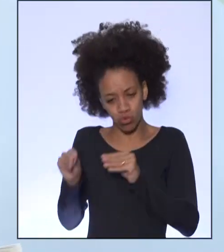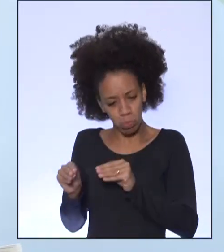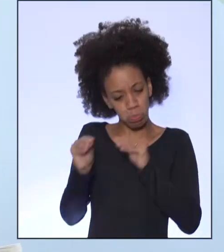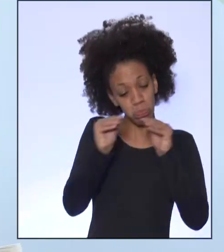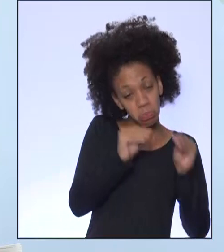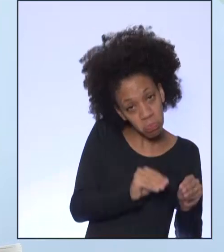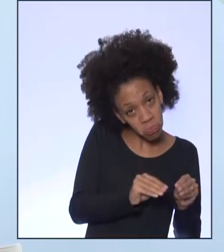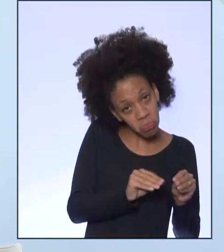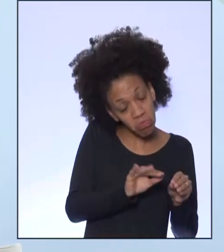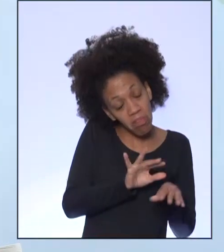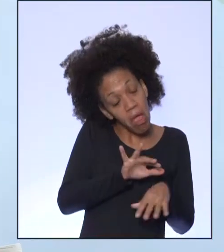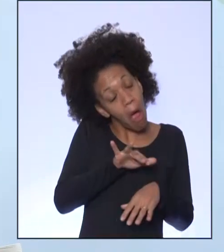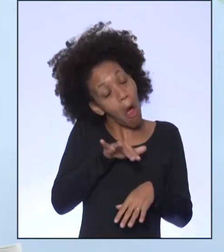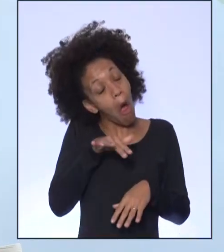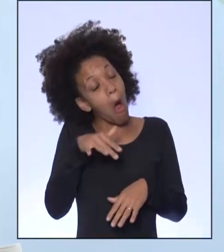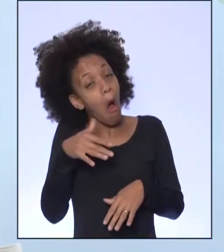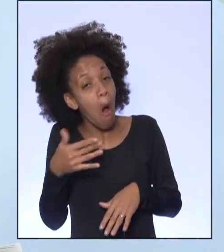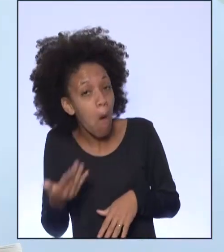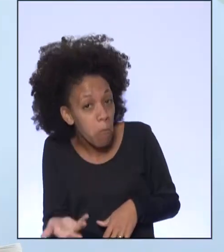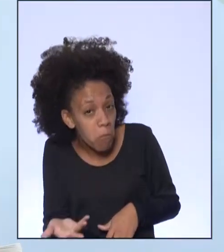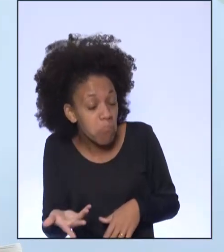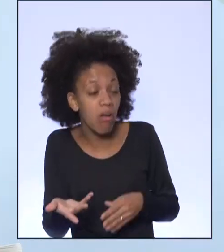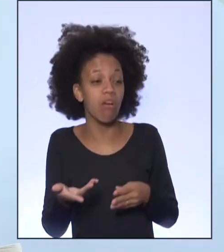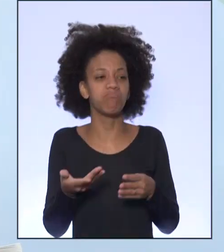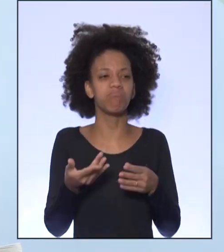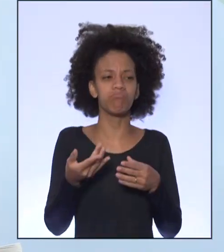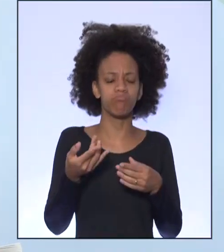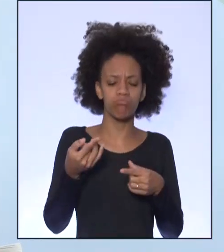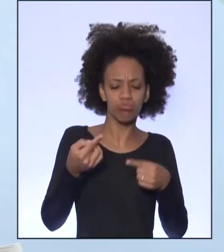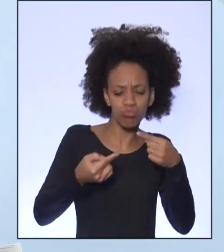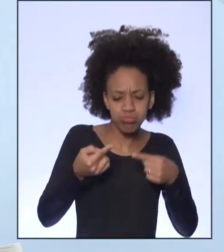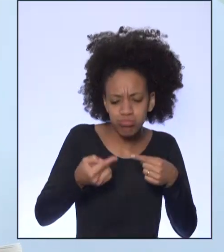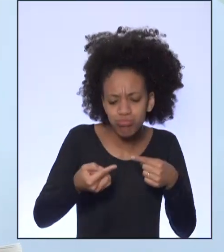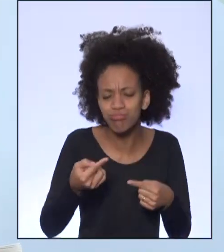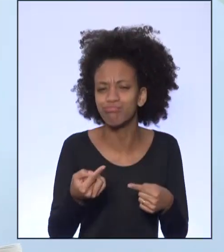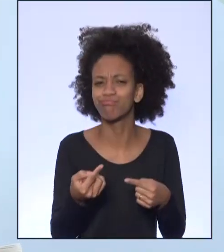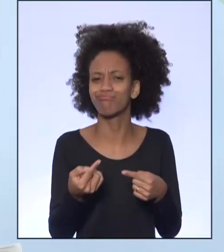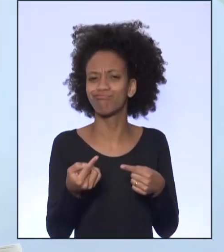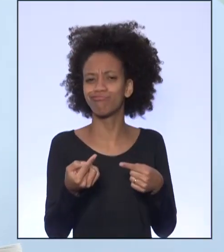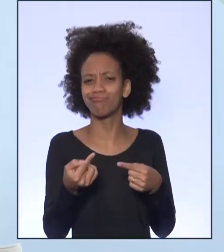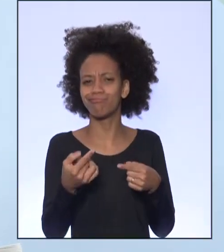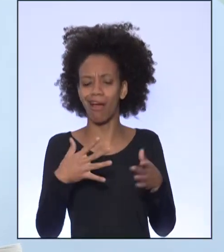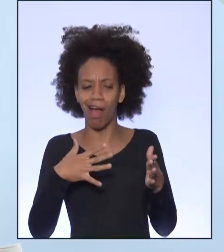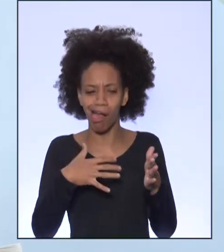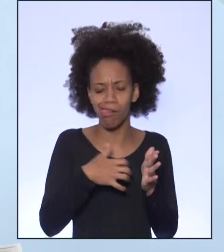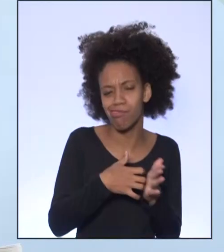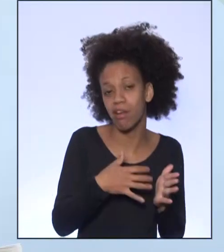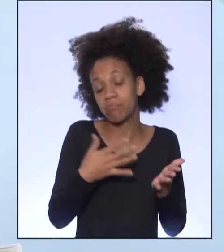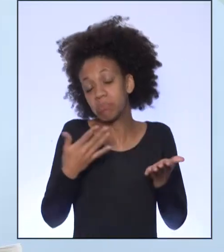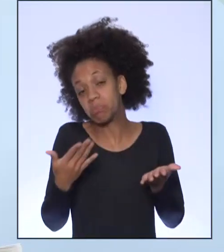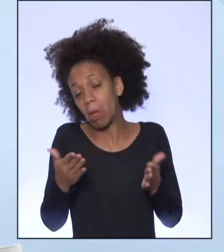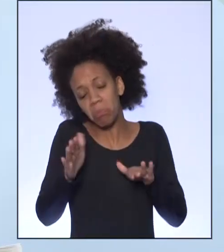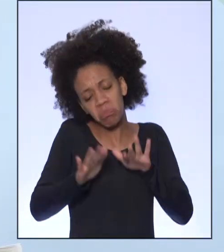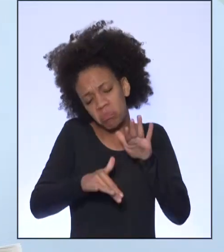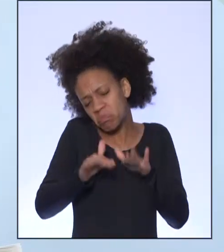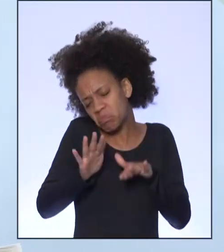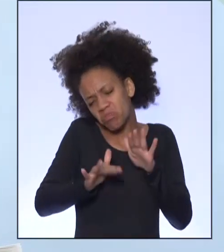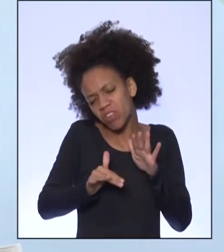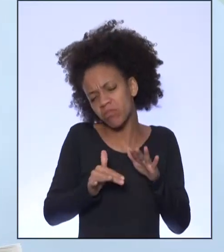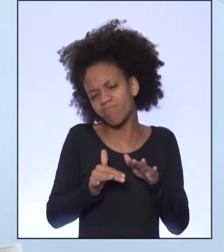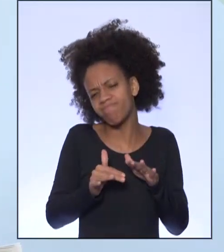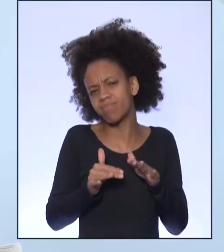conflito, por um desastre. Então, isso é muito dinâmico. Depende muito da pessoa,